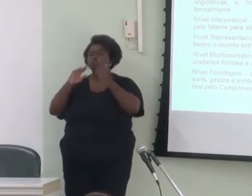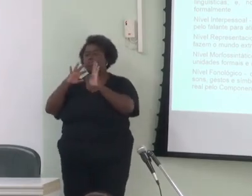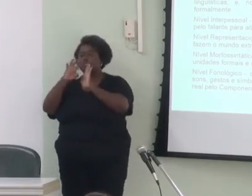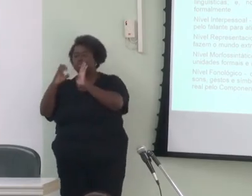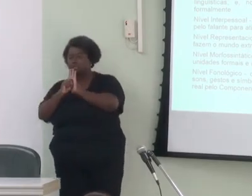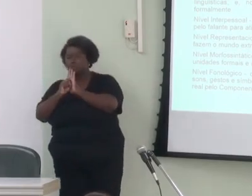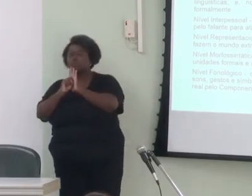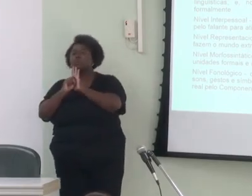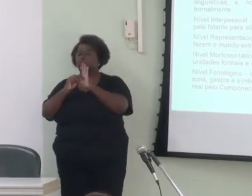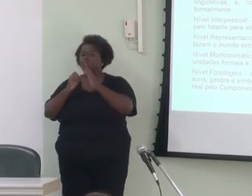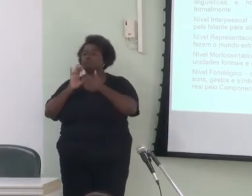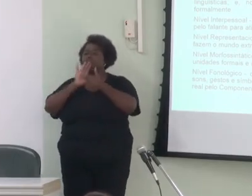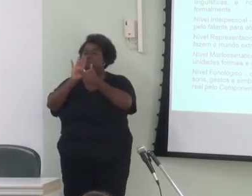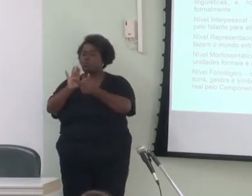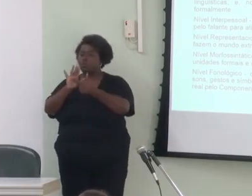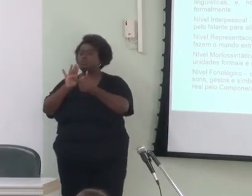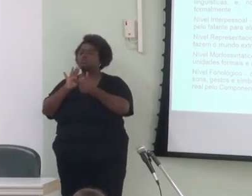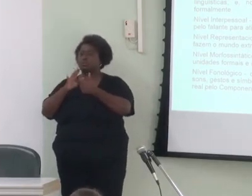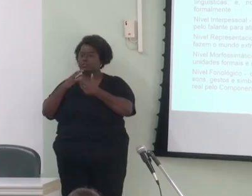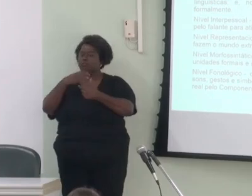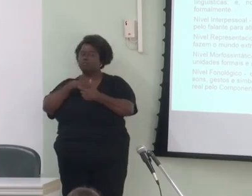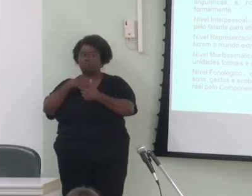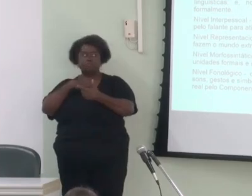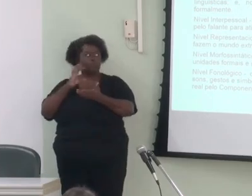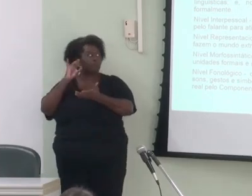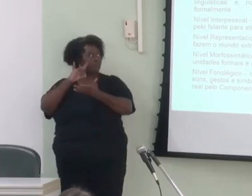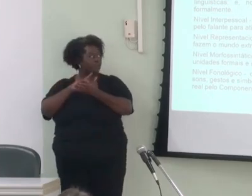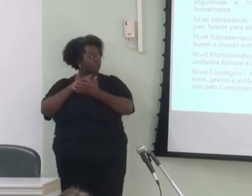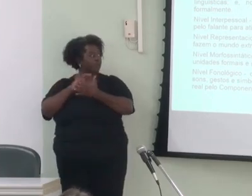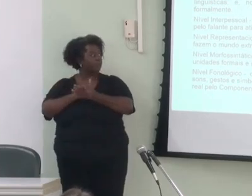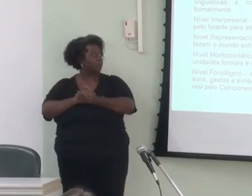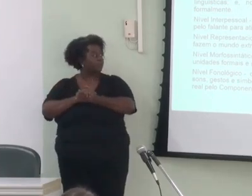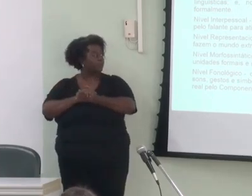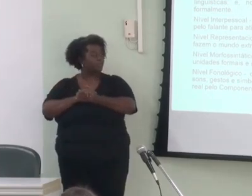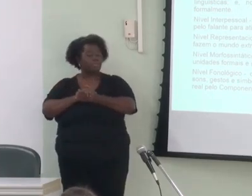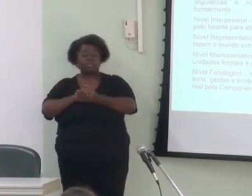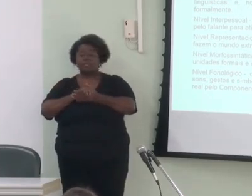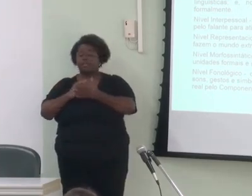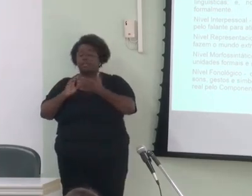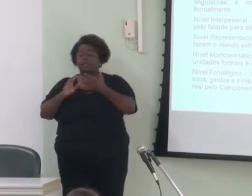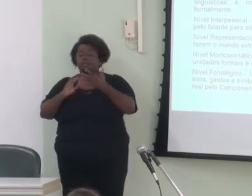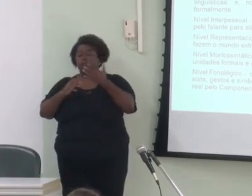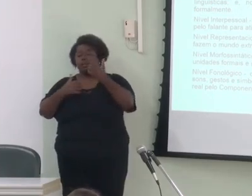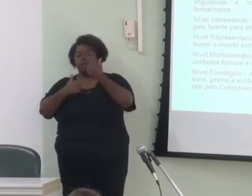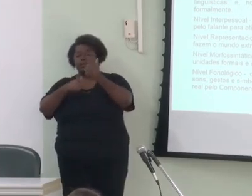forma de linguagem real pelo componente de saída. A hierarquia...